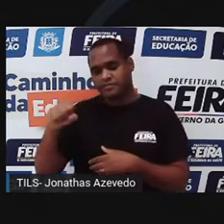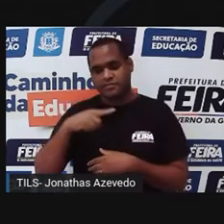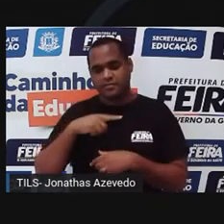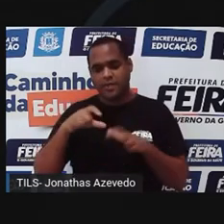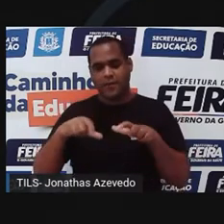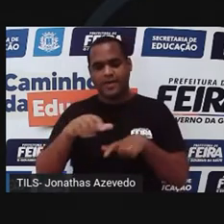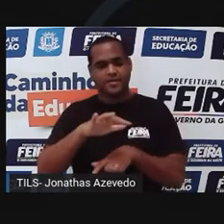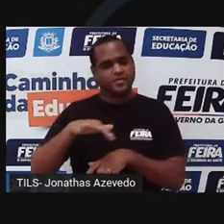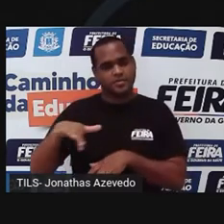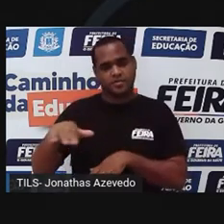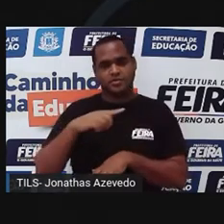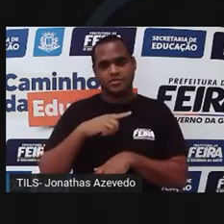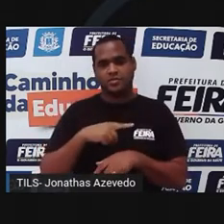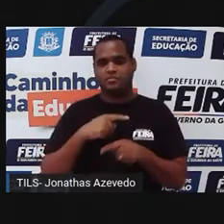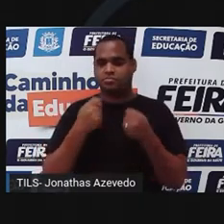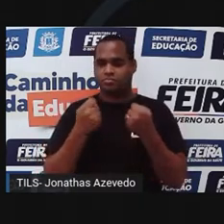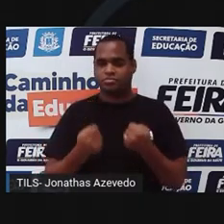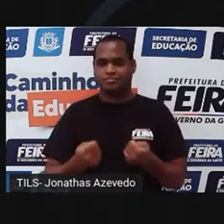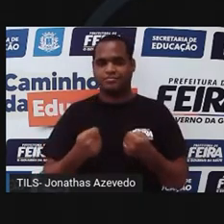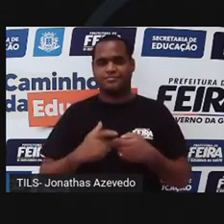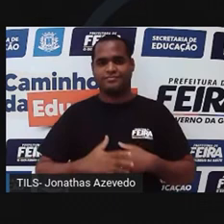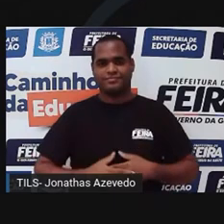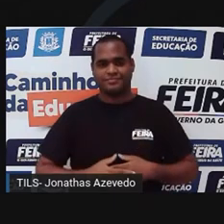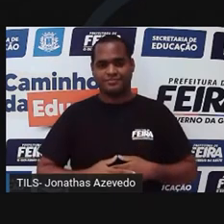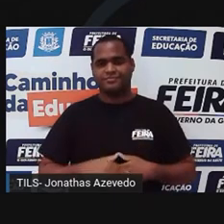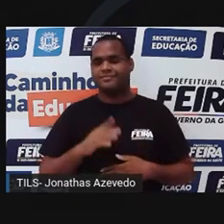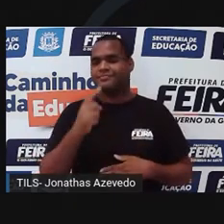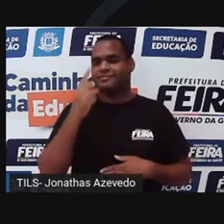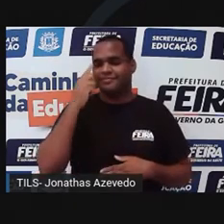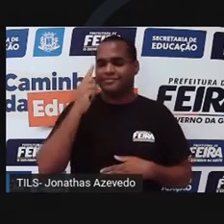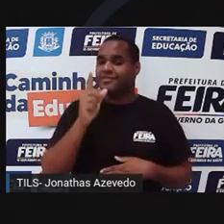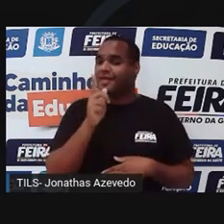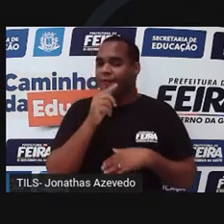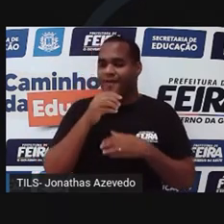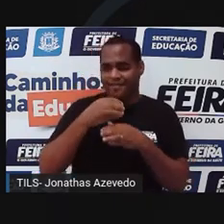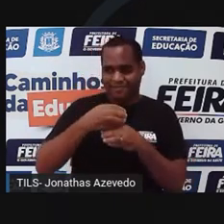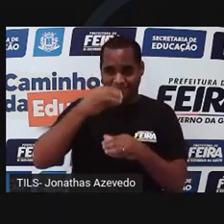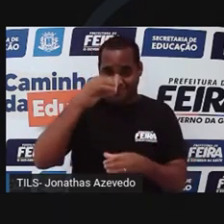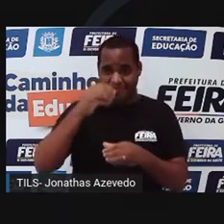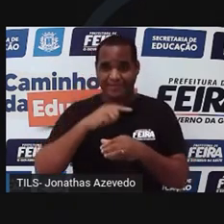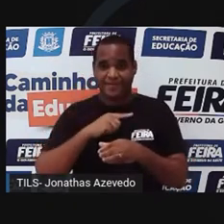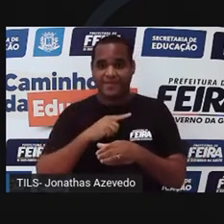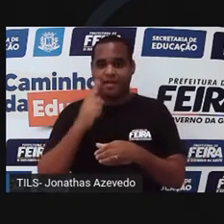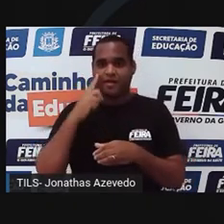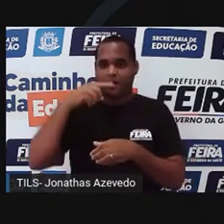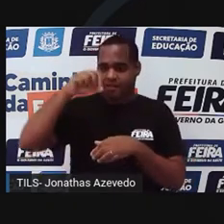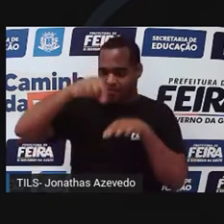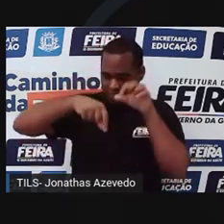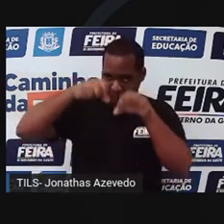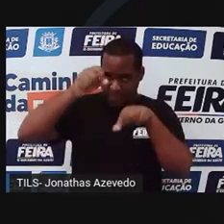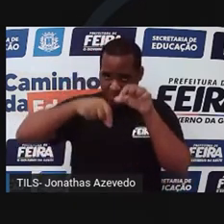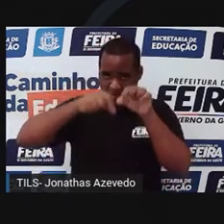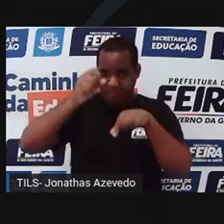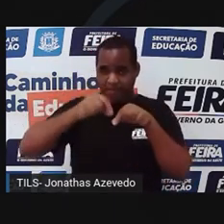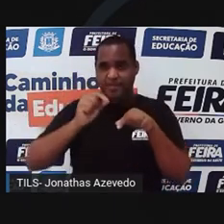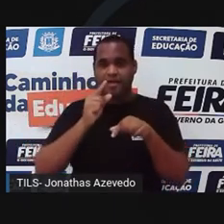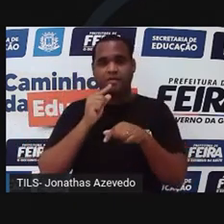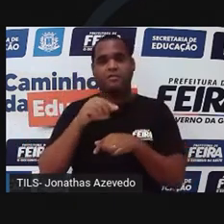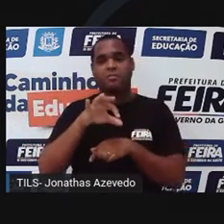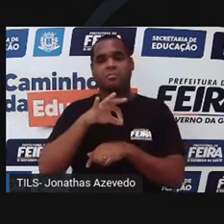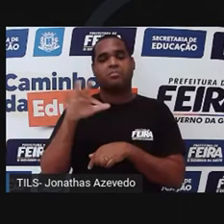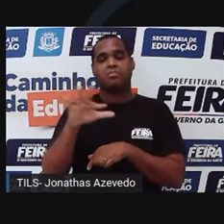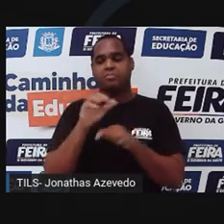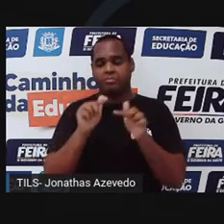objeto ou um corpo possui. Imagine uma garrafa com duas gotinhas de água. Esta coisa é vazia,